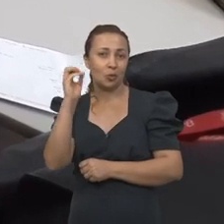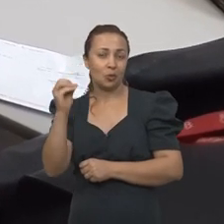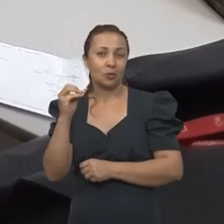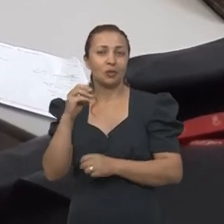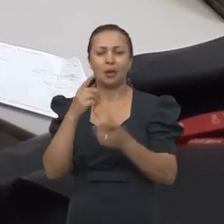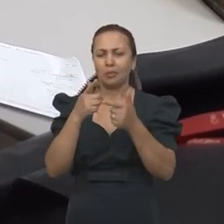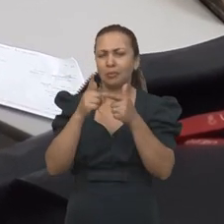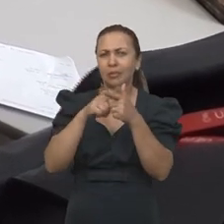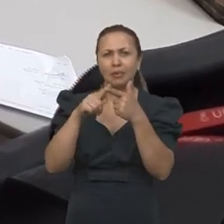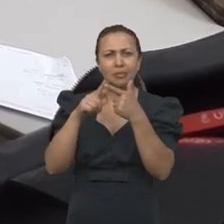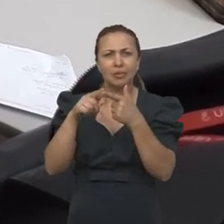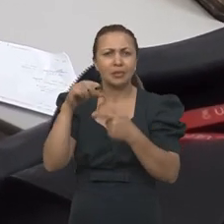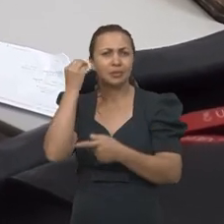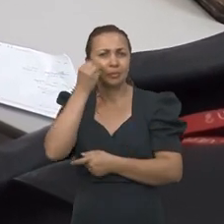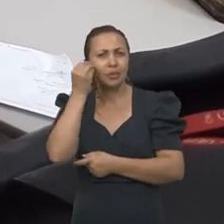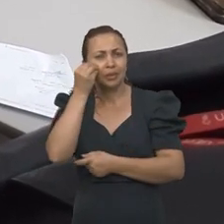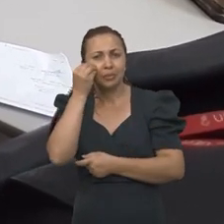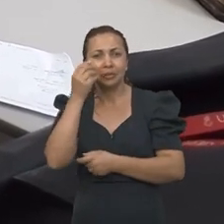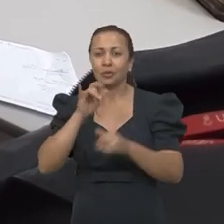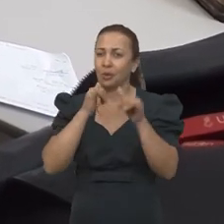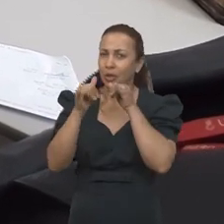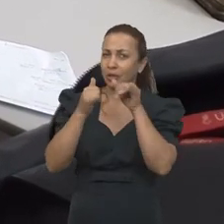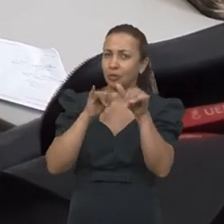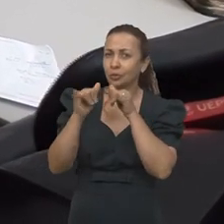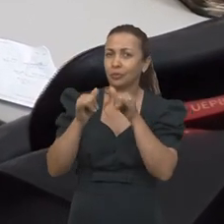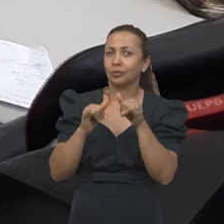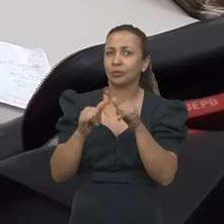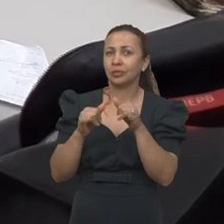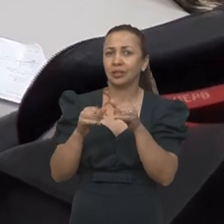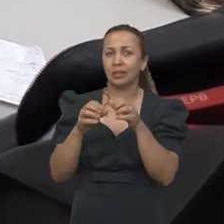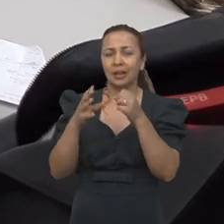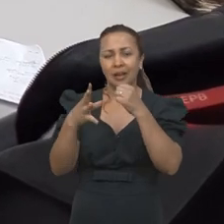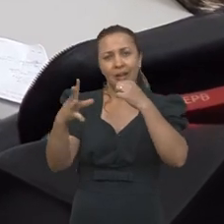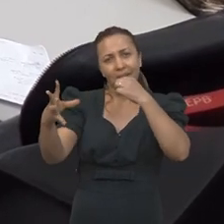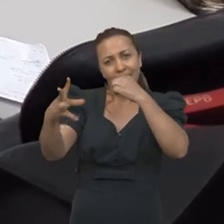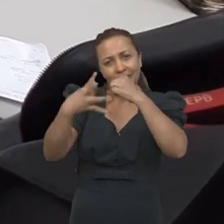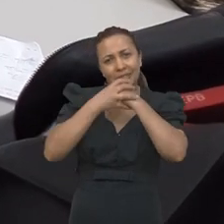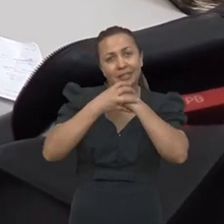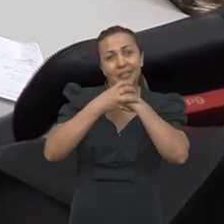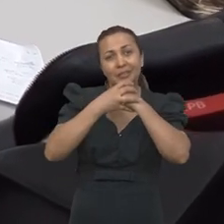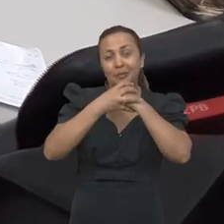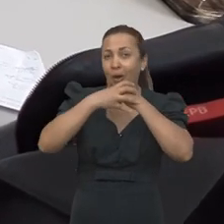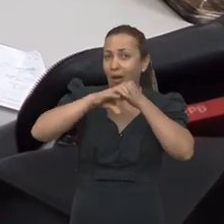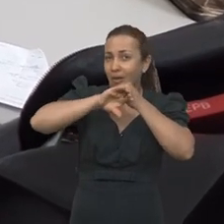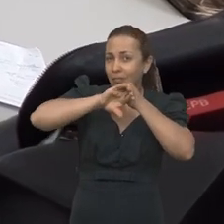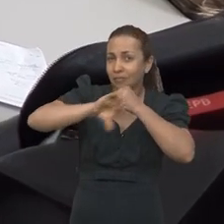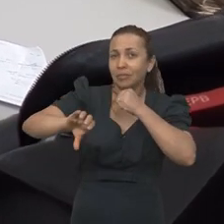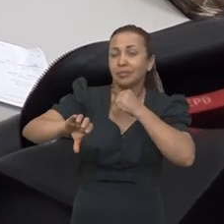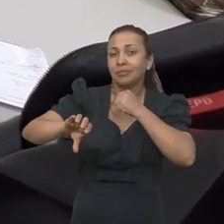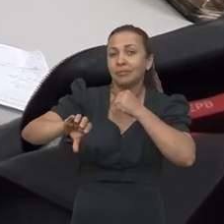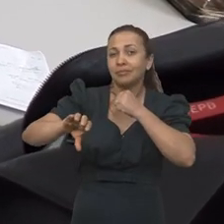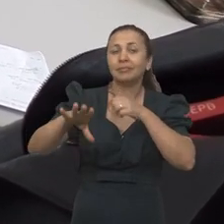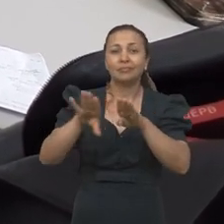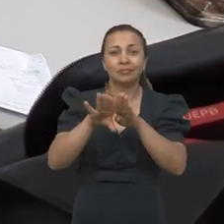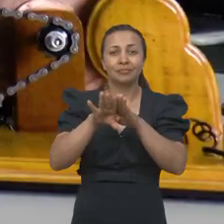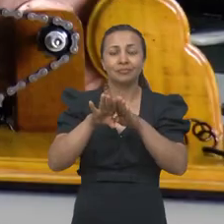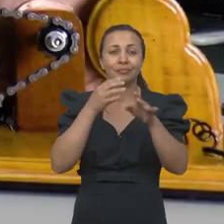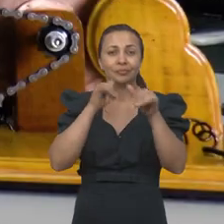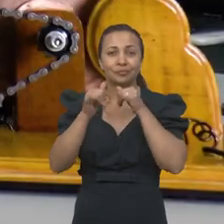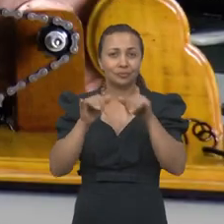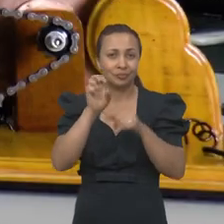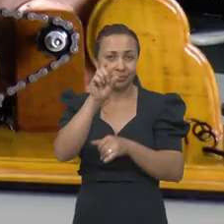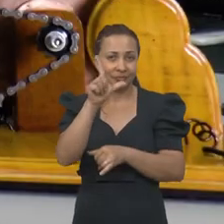que são os primeiros experimentos com eletrostática. E com a questão de atração e repulsão magnética e elétrica.